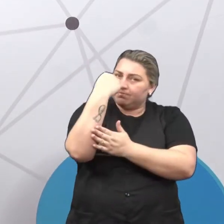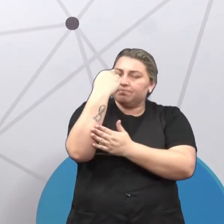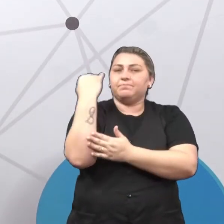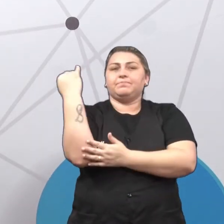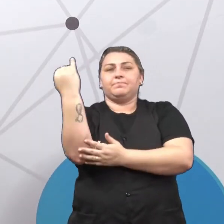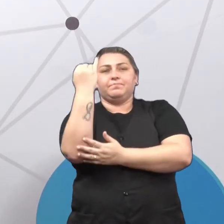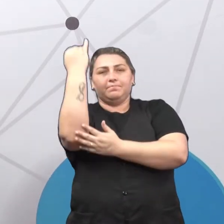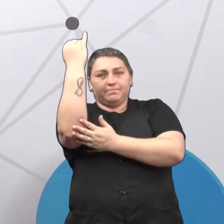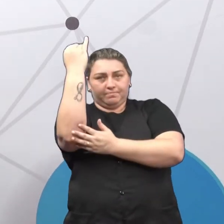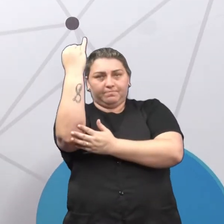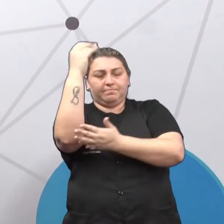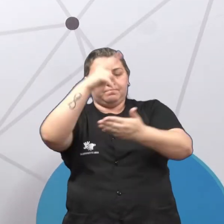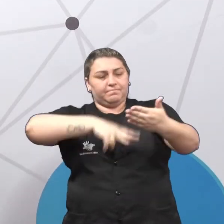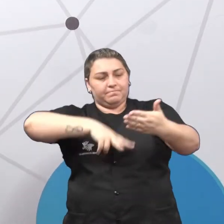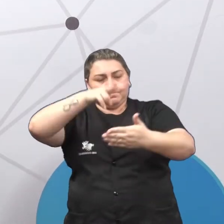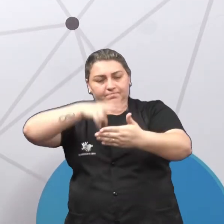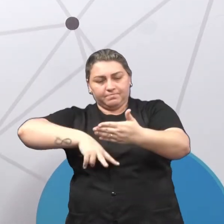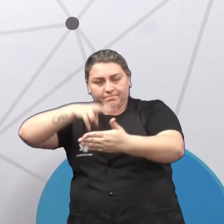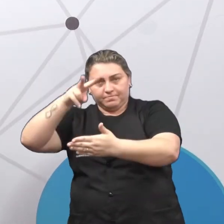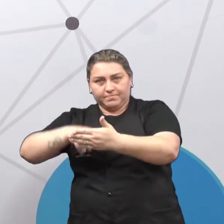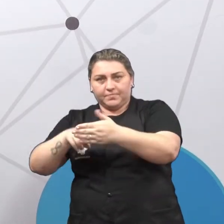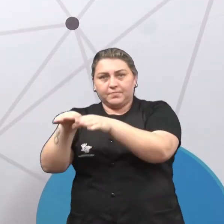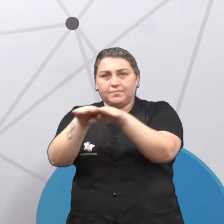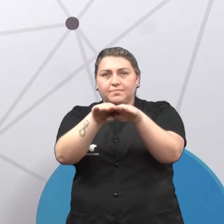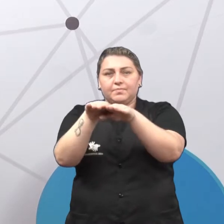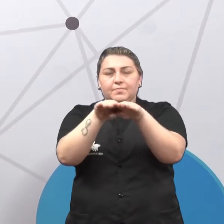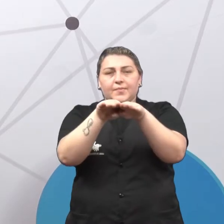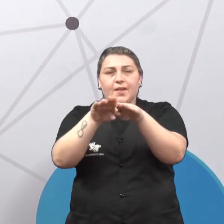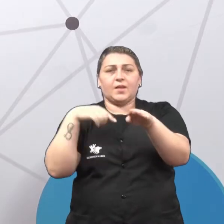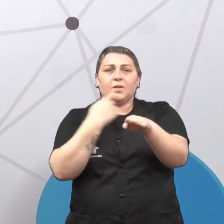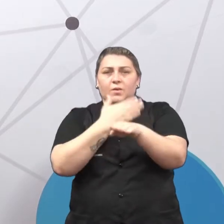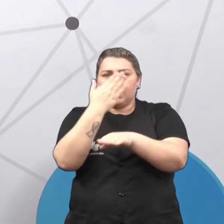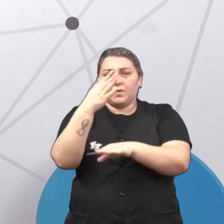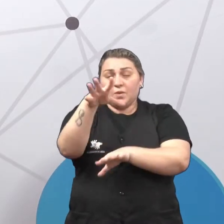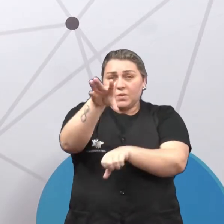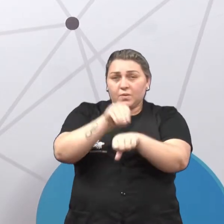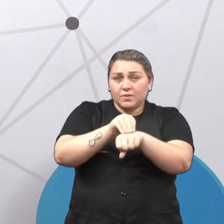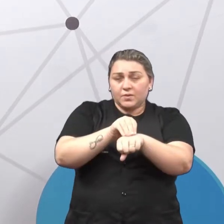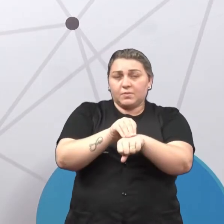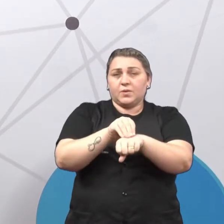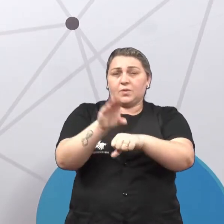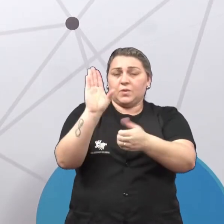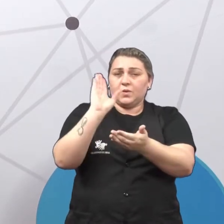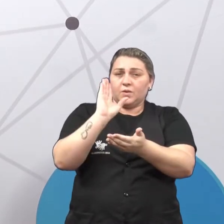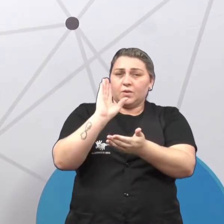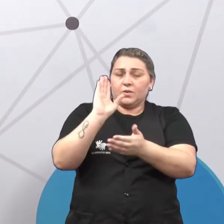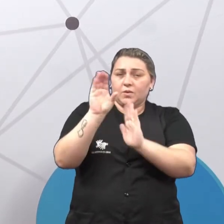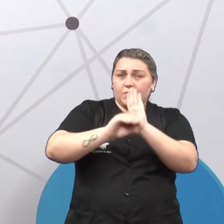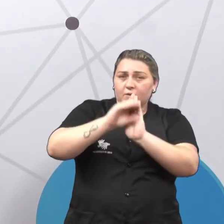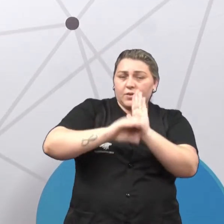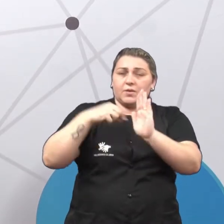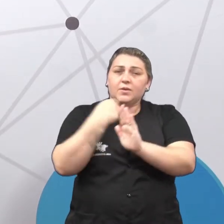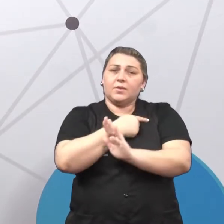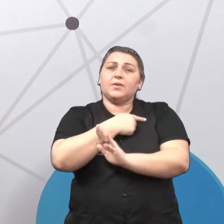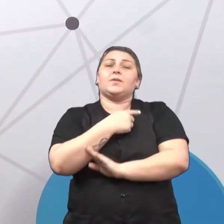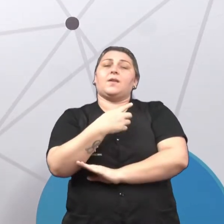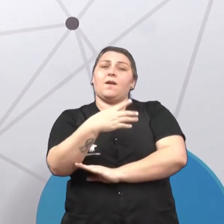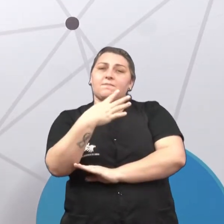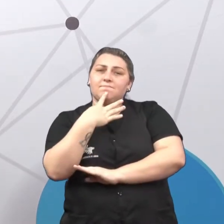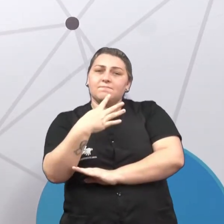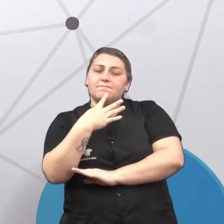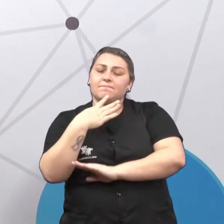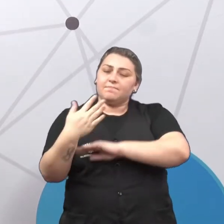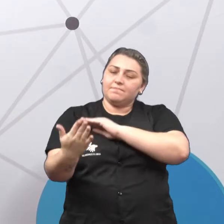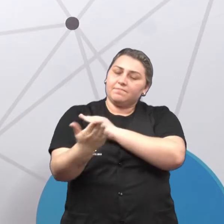muito importante a gente ler texto no nosso nível, que estejam de acordo aí com o nosso conhecimento, né? Com conteúdos que a gente conheça, que vai nos